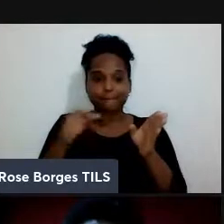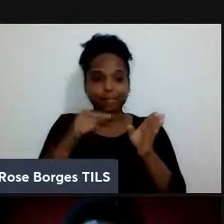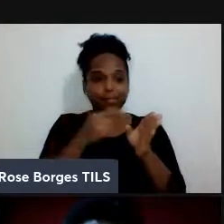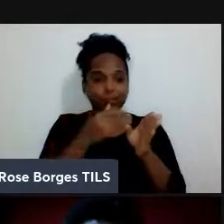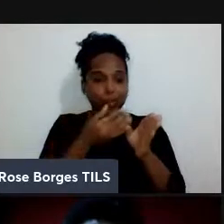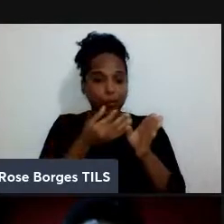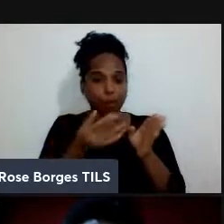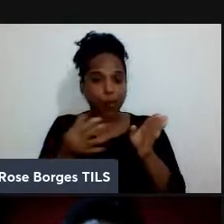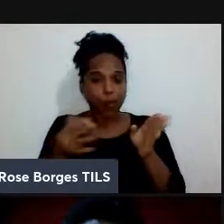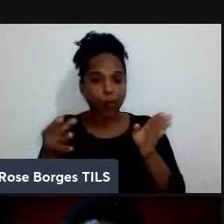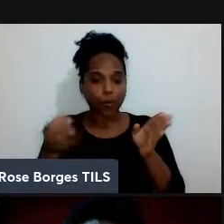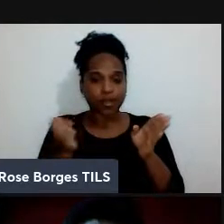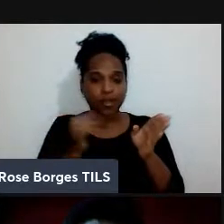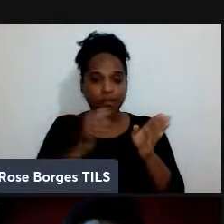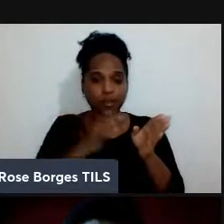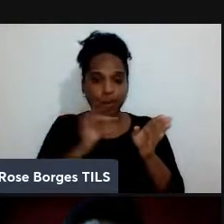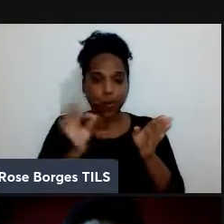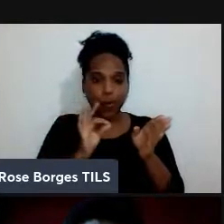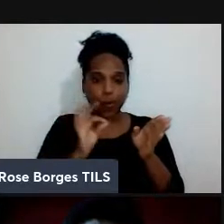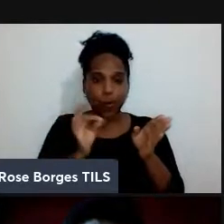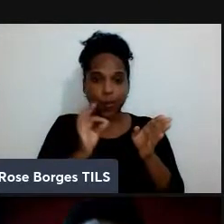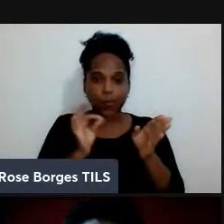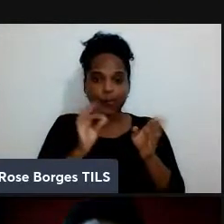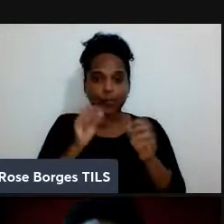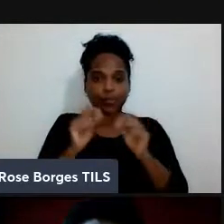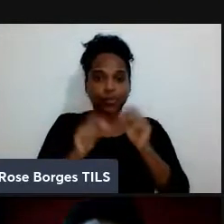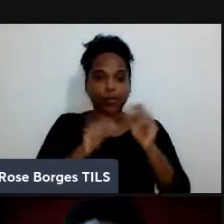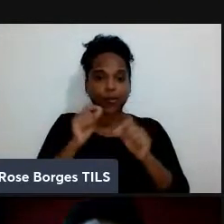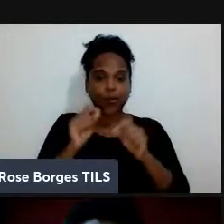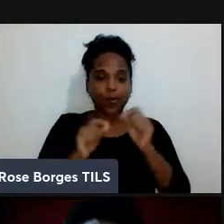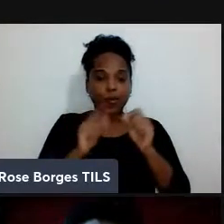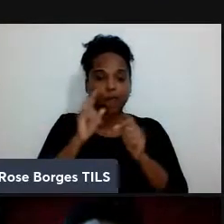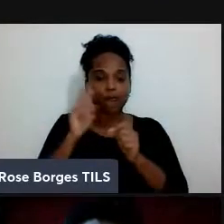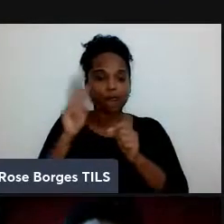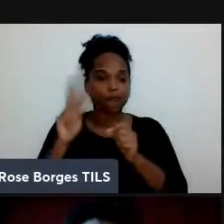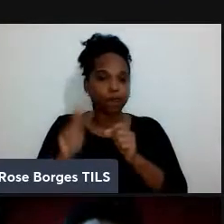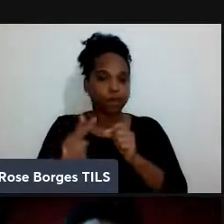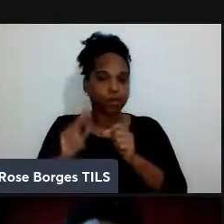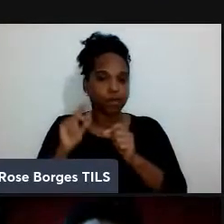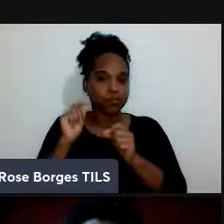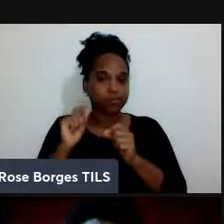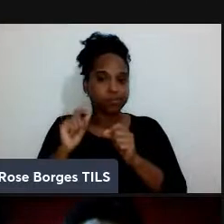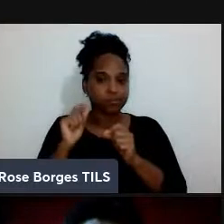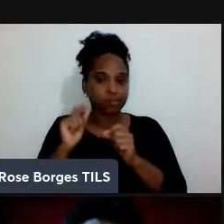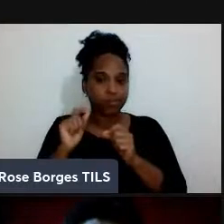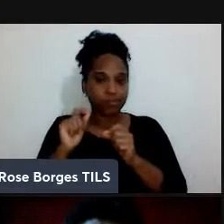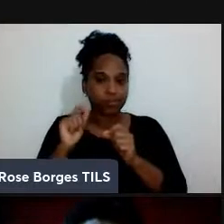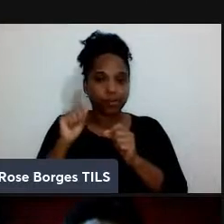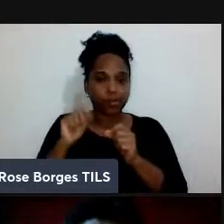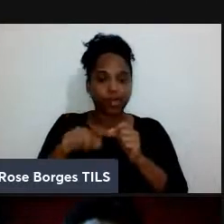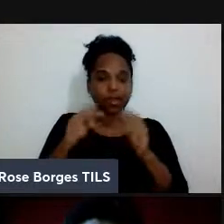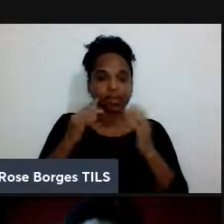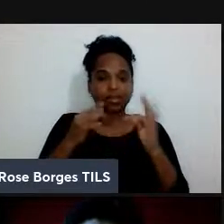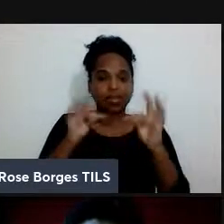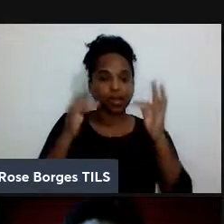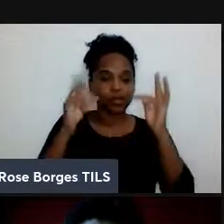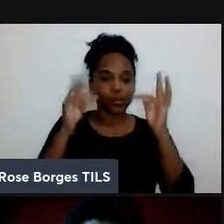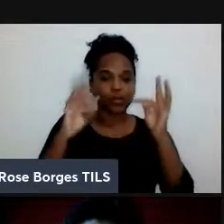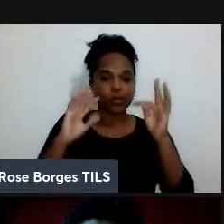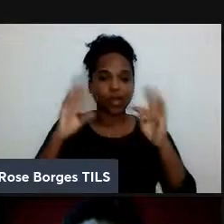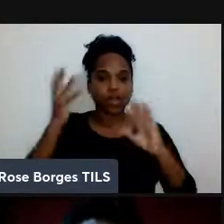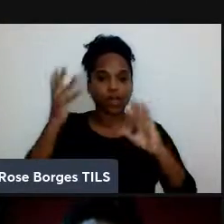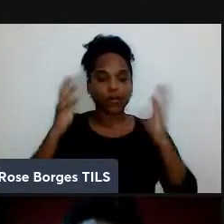e tal então assim o que que a gente vê né no caso das tecnologias quânticas acontecendo lá fora